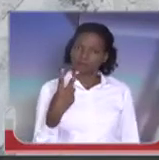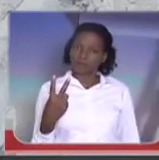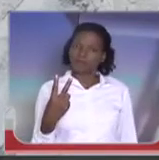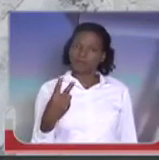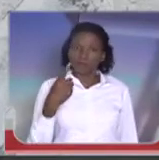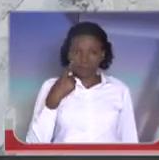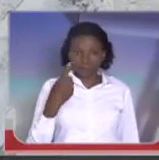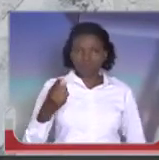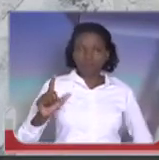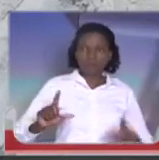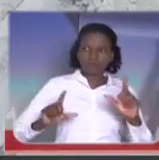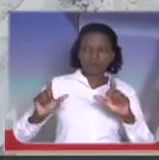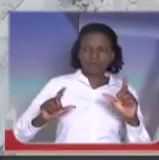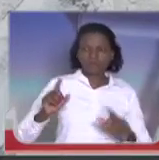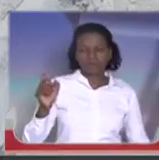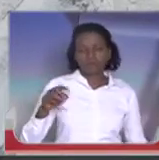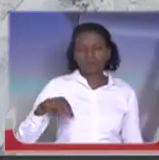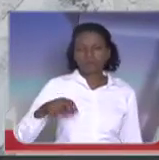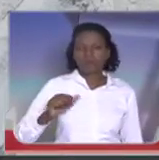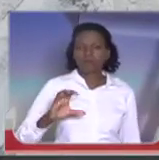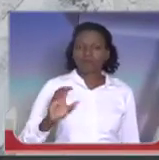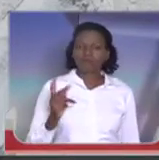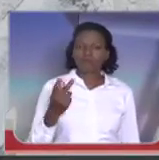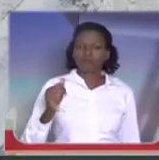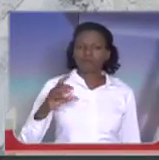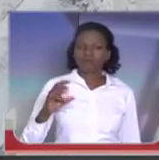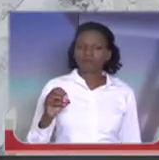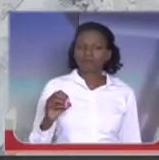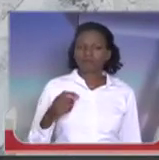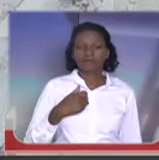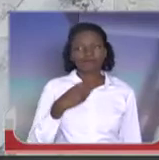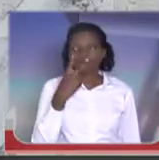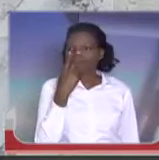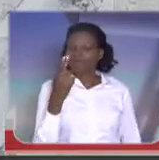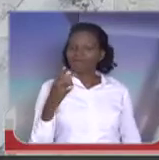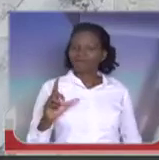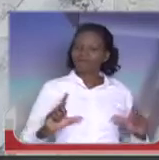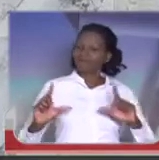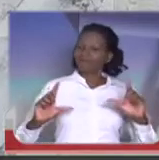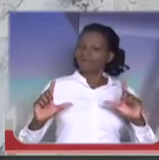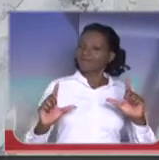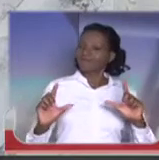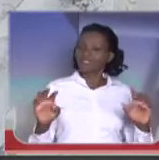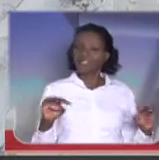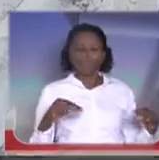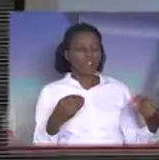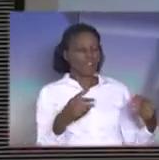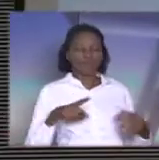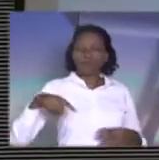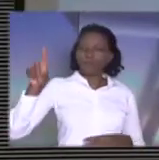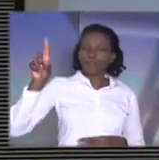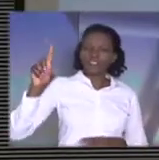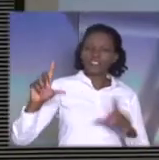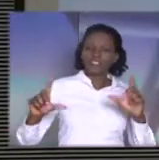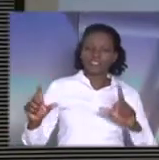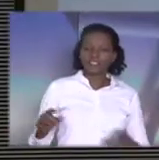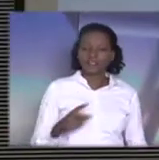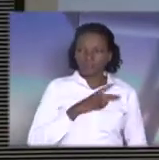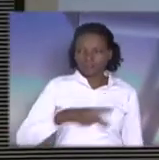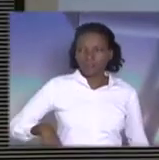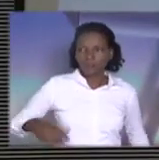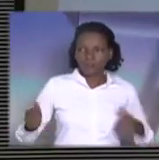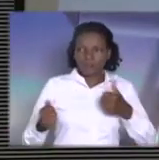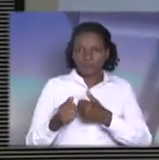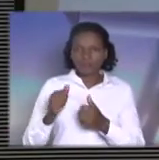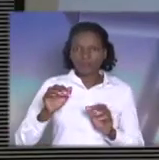Põe na tela. Machado. Estou me sentindo no programa de televisão, Gianazzi. Põe na tela. Senhor presidente, só para concluir